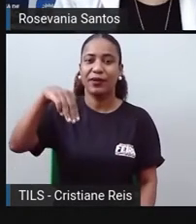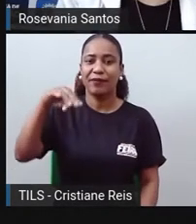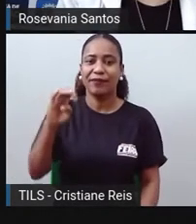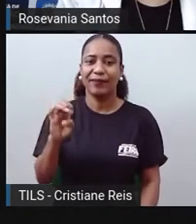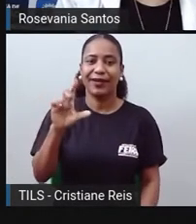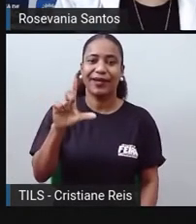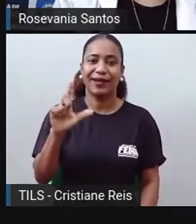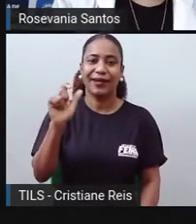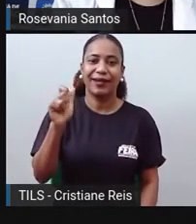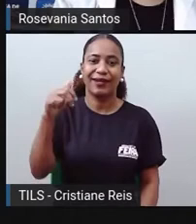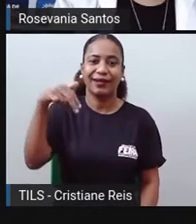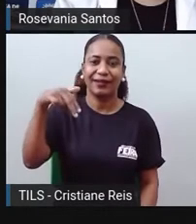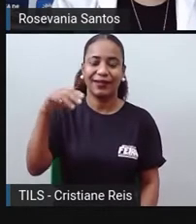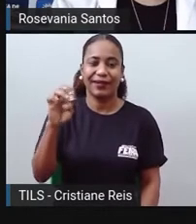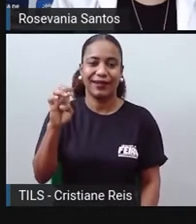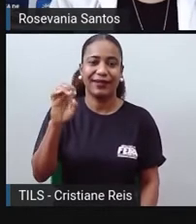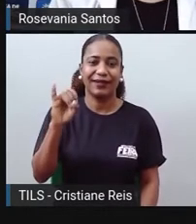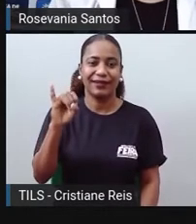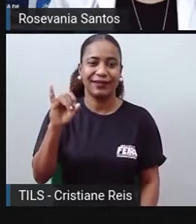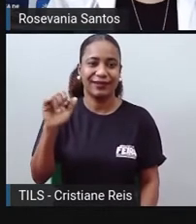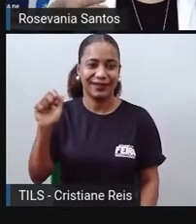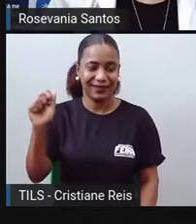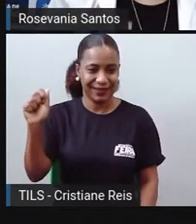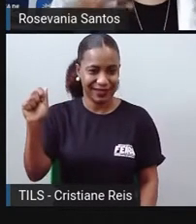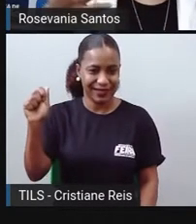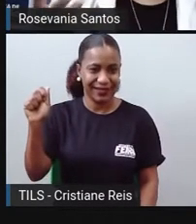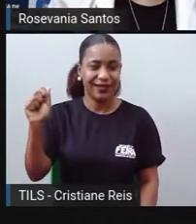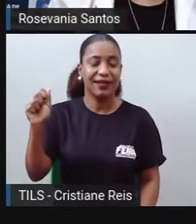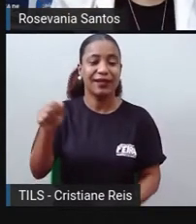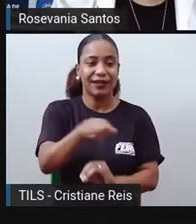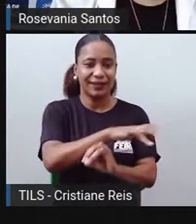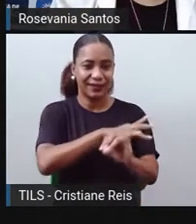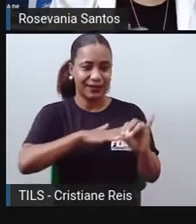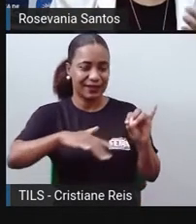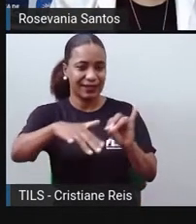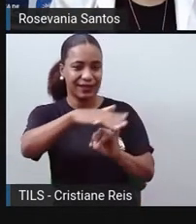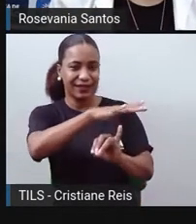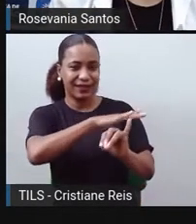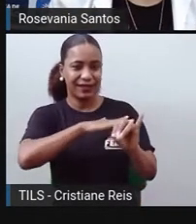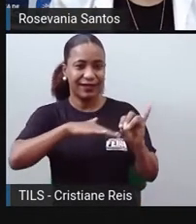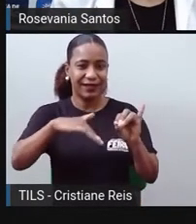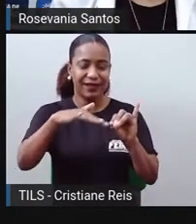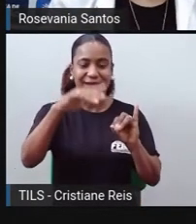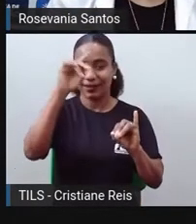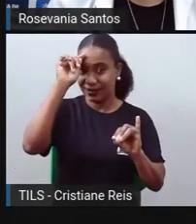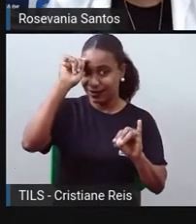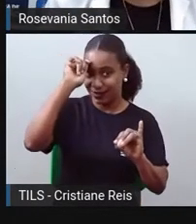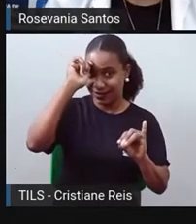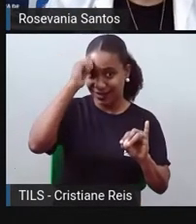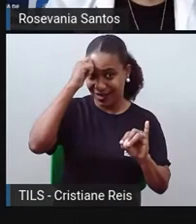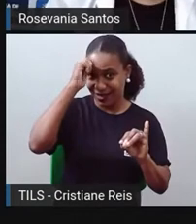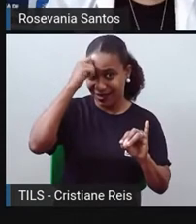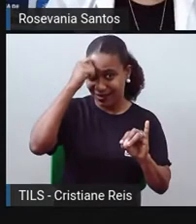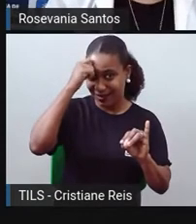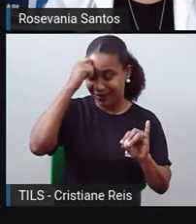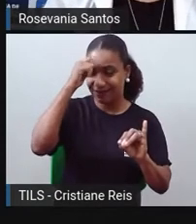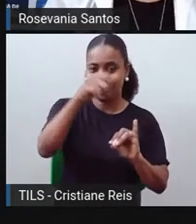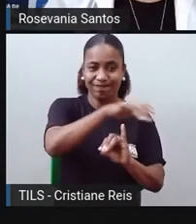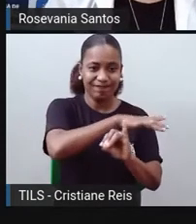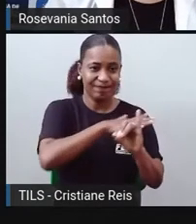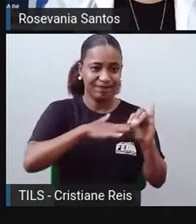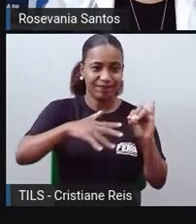ligado à questão da melanina. A gente chama de Ilhas Negras. A população que vive nessas ilhas, aí,